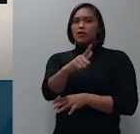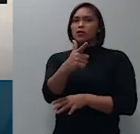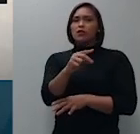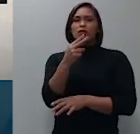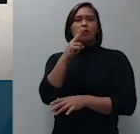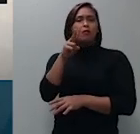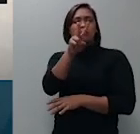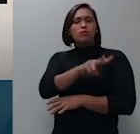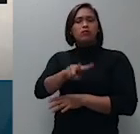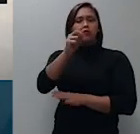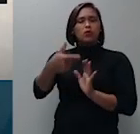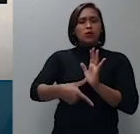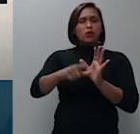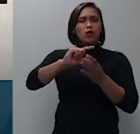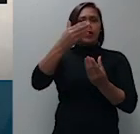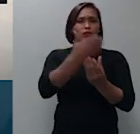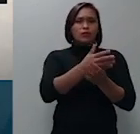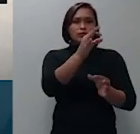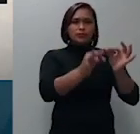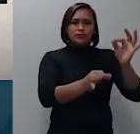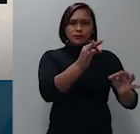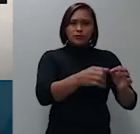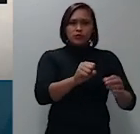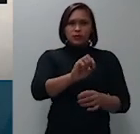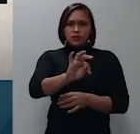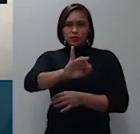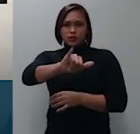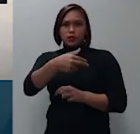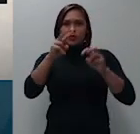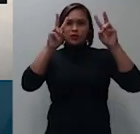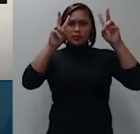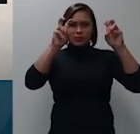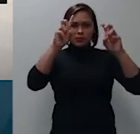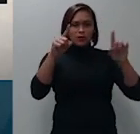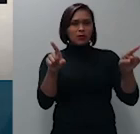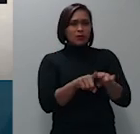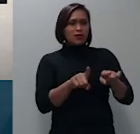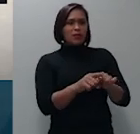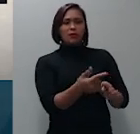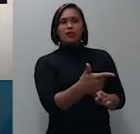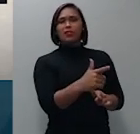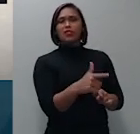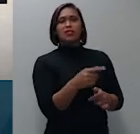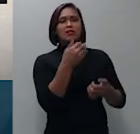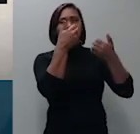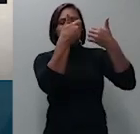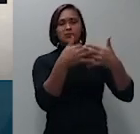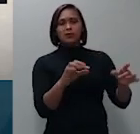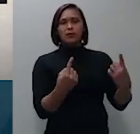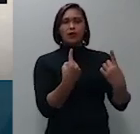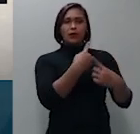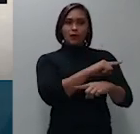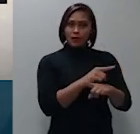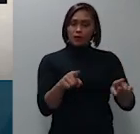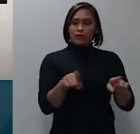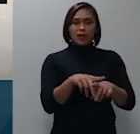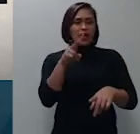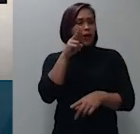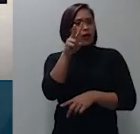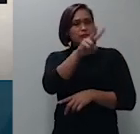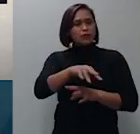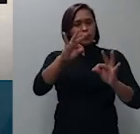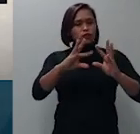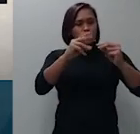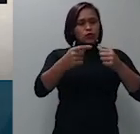do STJ sobre o tema bem como não abordou a controvérsia sob a ótica de todos os artigos mencionados no